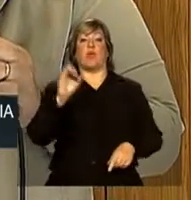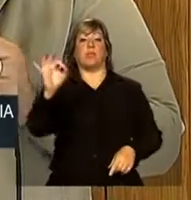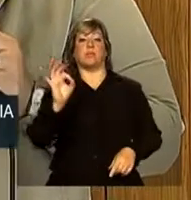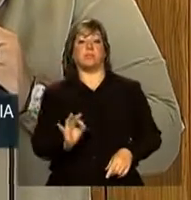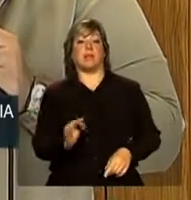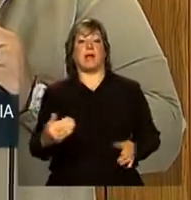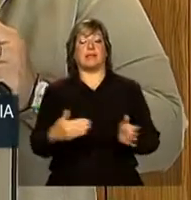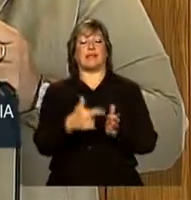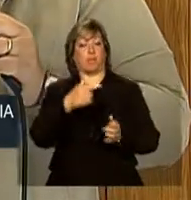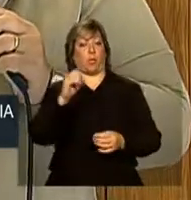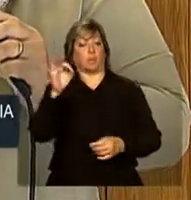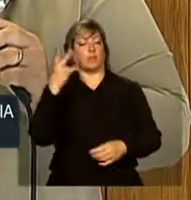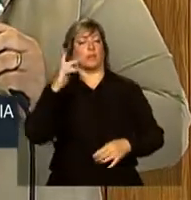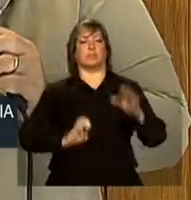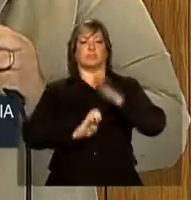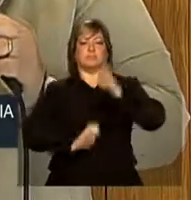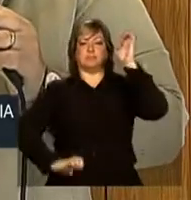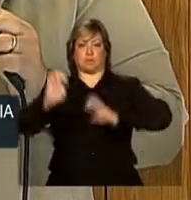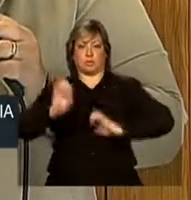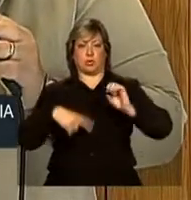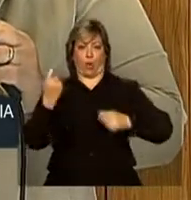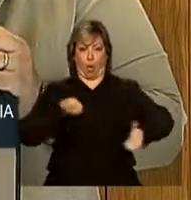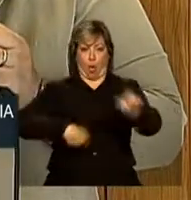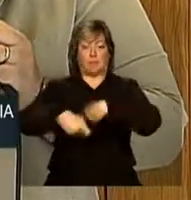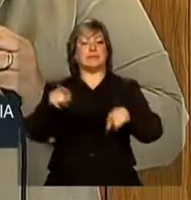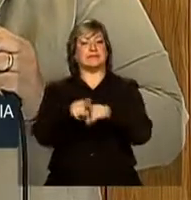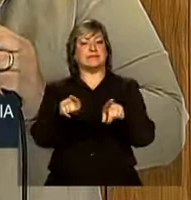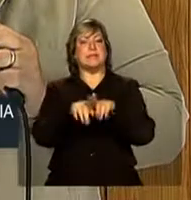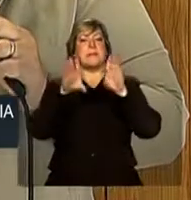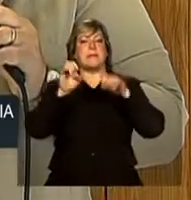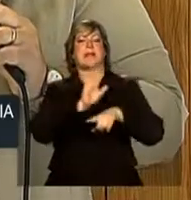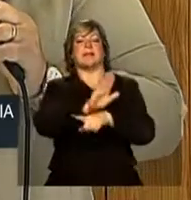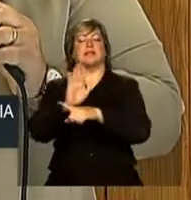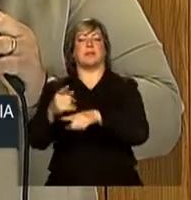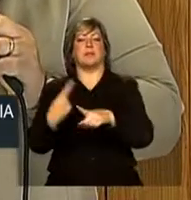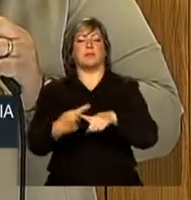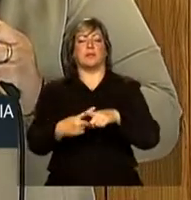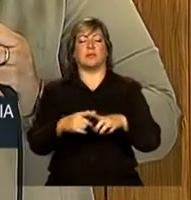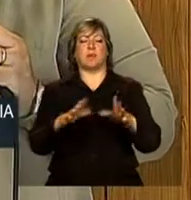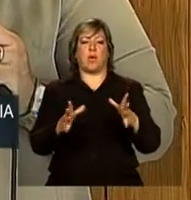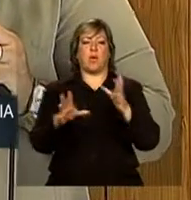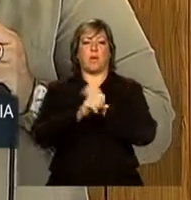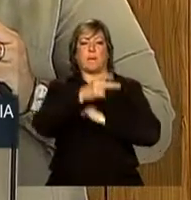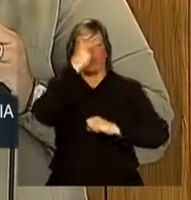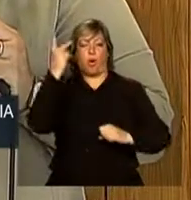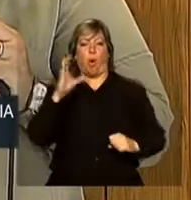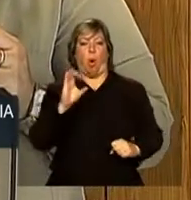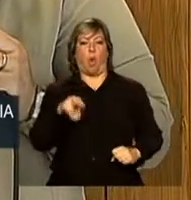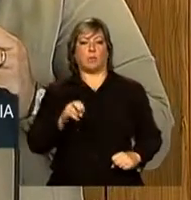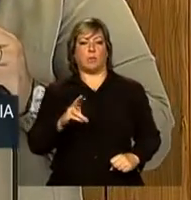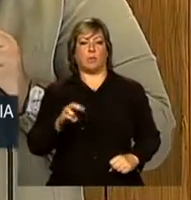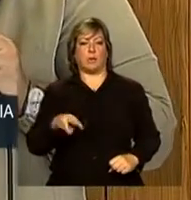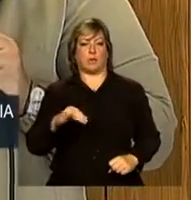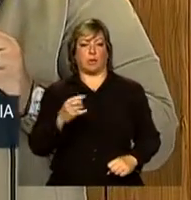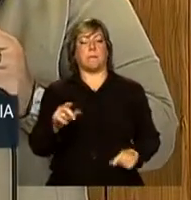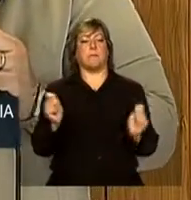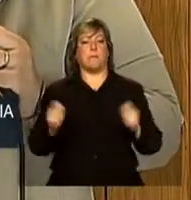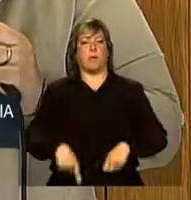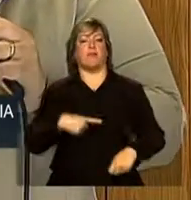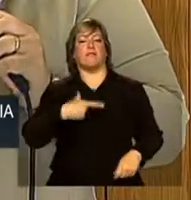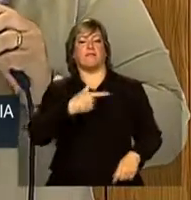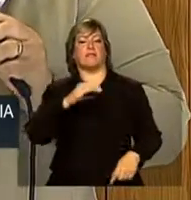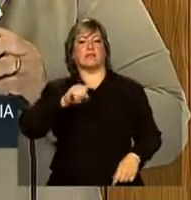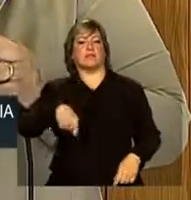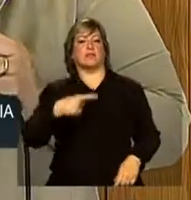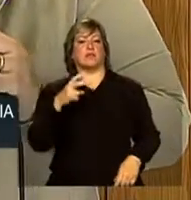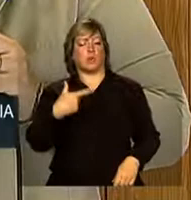% nas indústrias. O comércio também vai ser atendido. O efeito médio para o consumidor pode chegar a 20,2%.